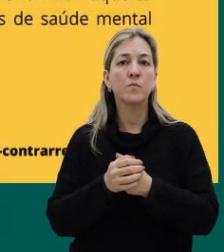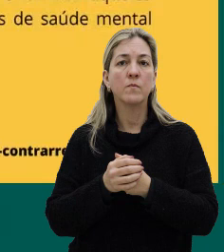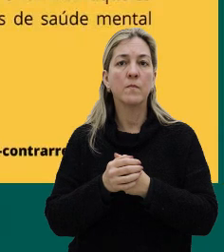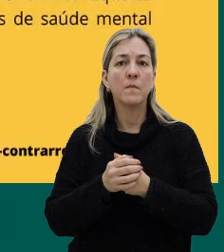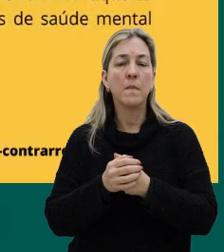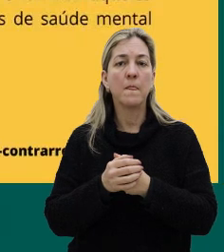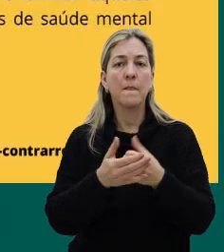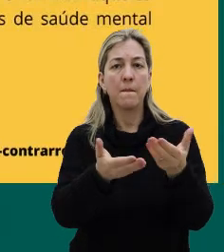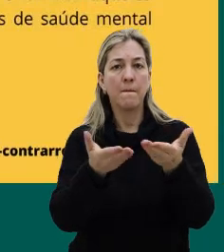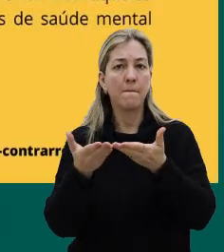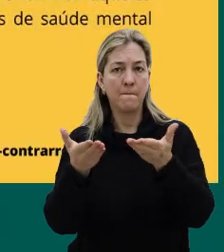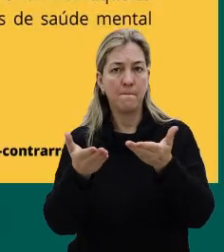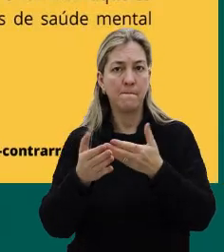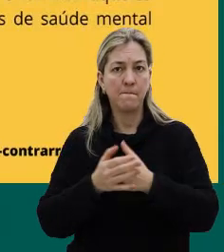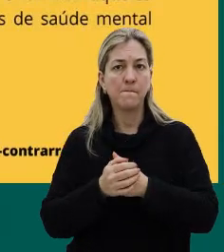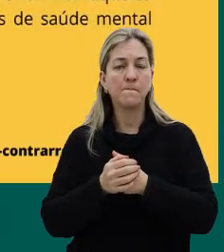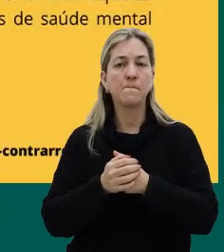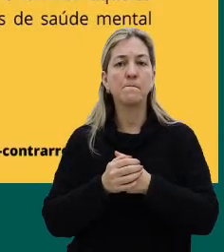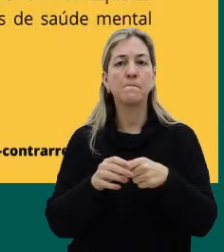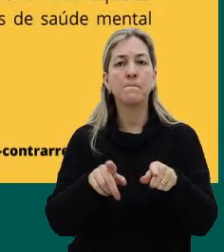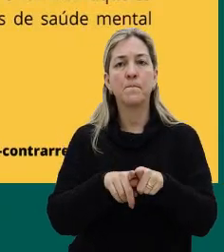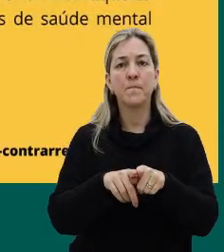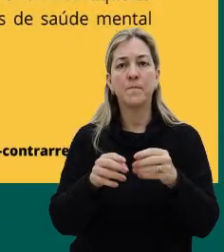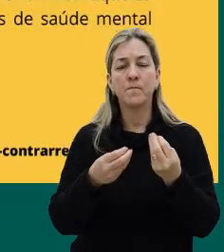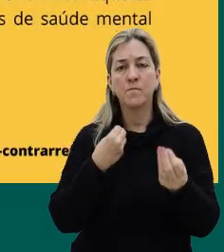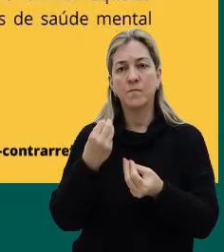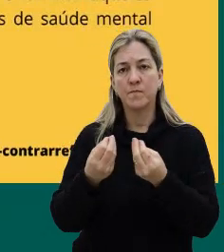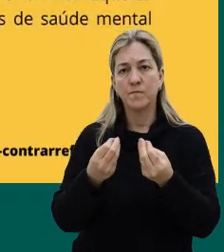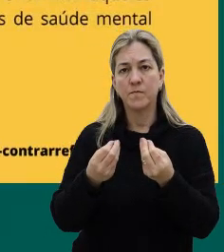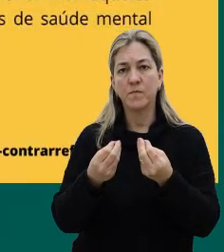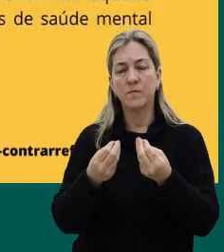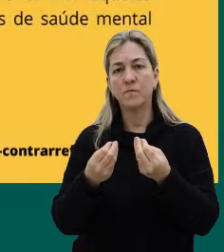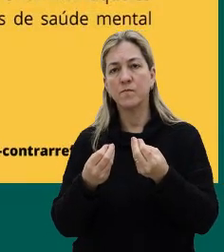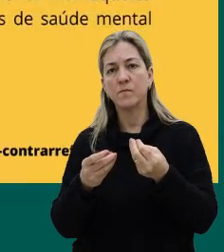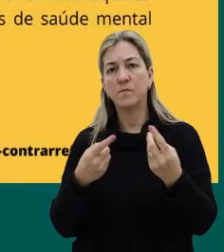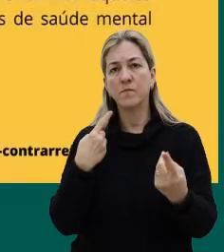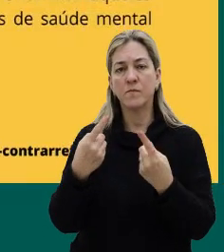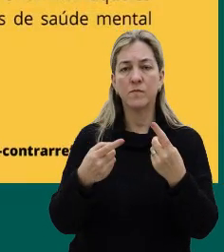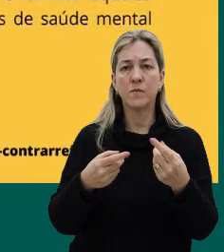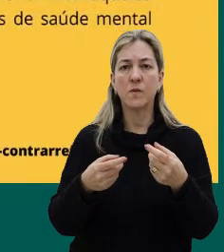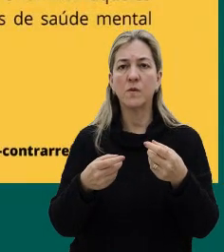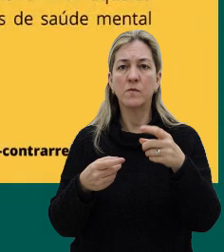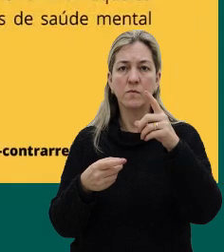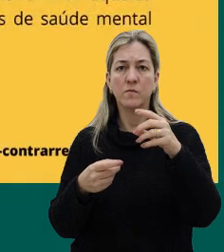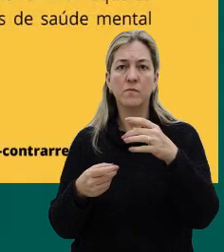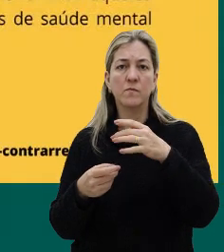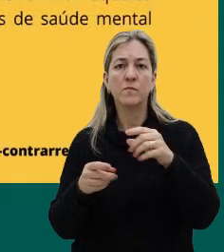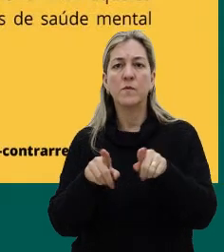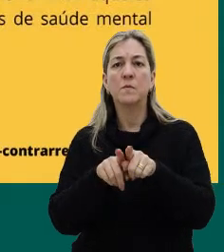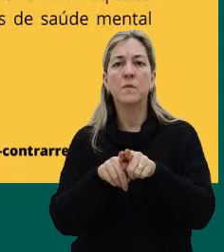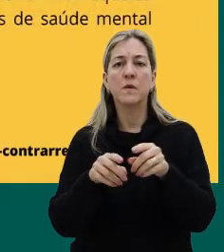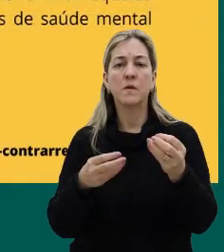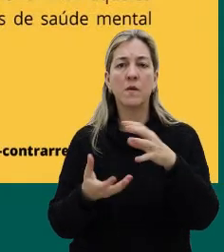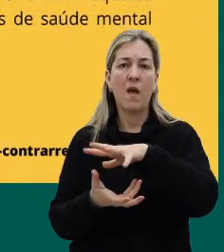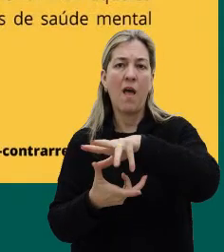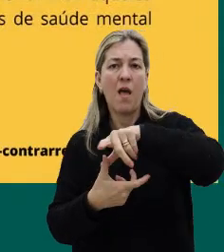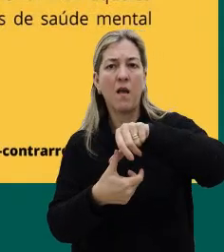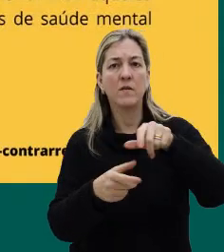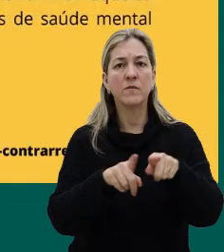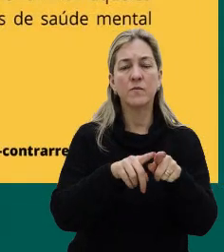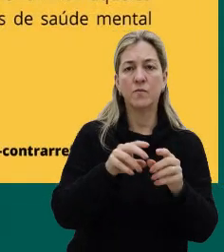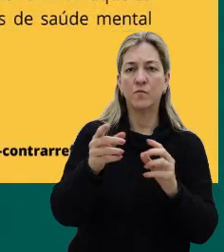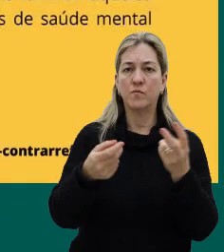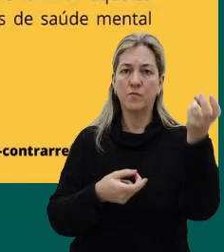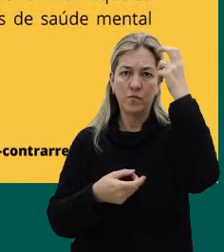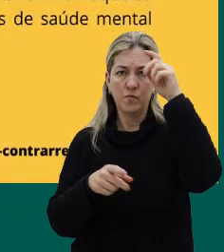tem um atendimento de atendimento, e também tem alguns tratamentos, algumas intervenções pela área da arte, né, então, tem algumas oficinas de